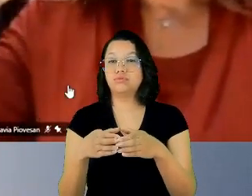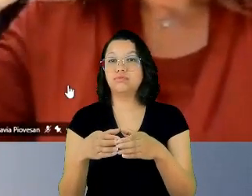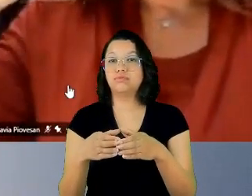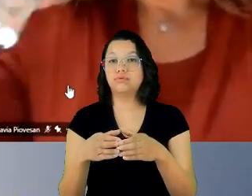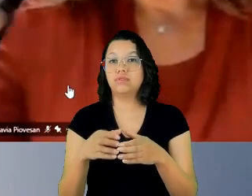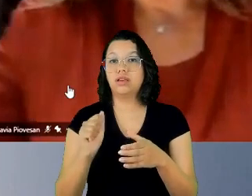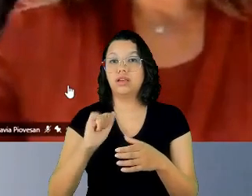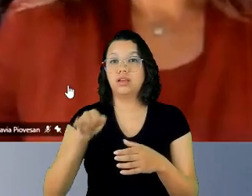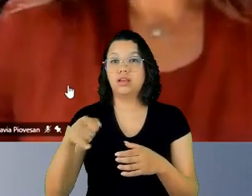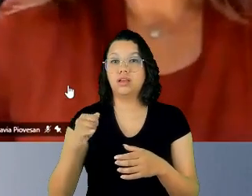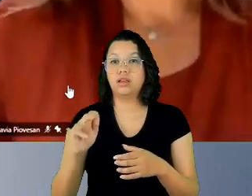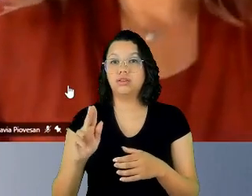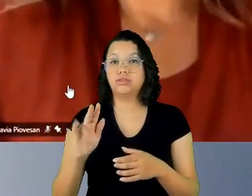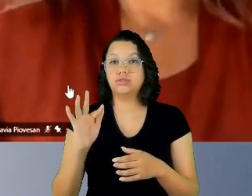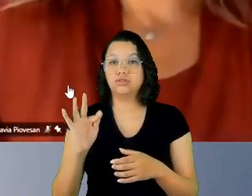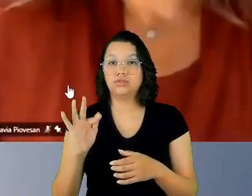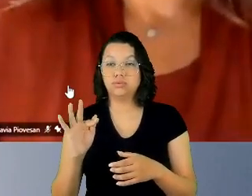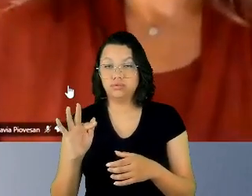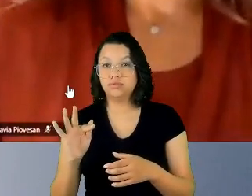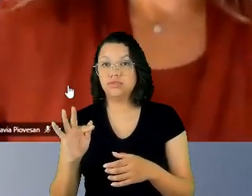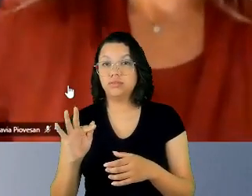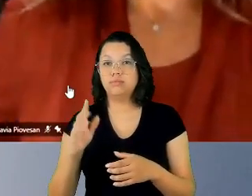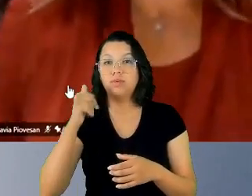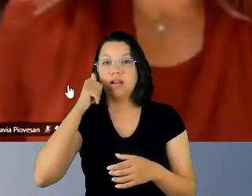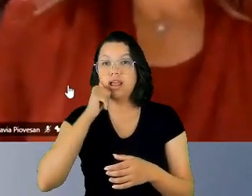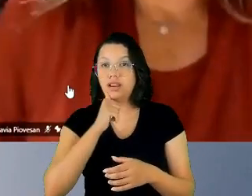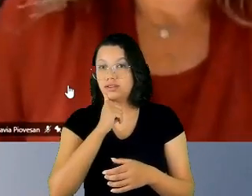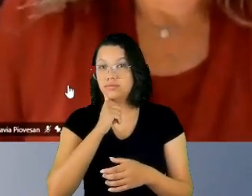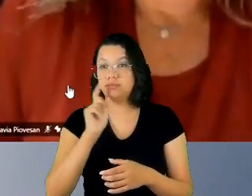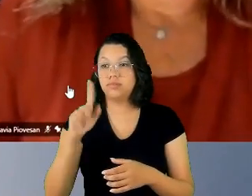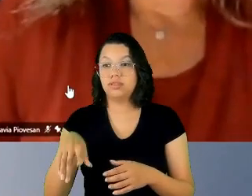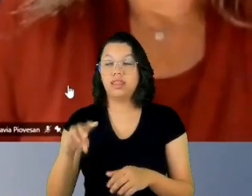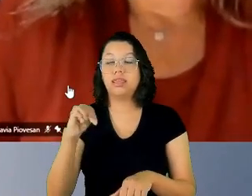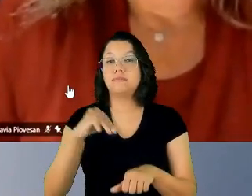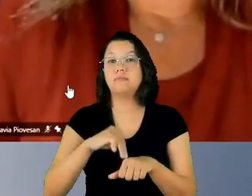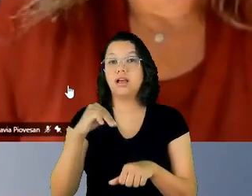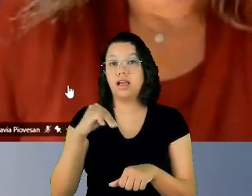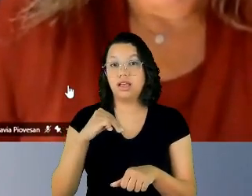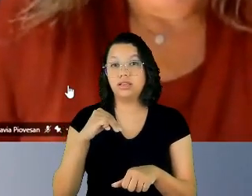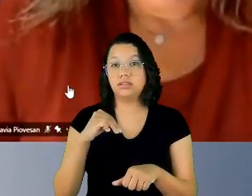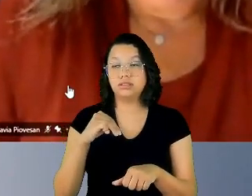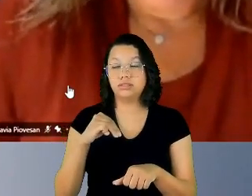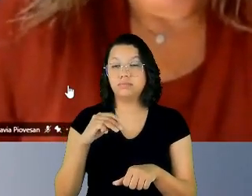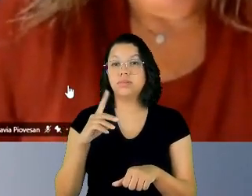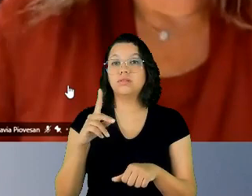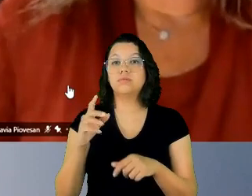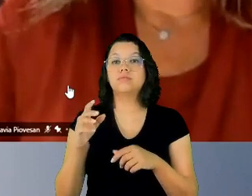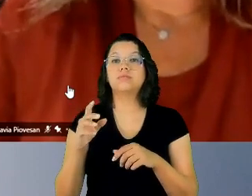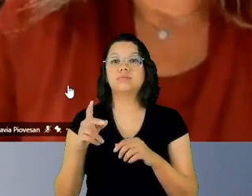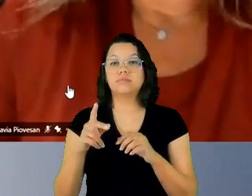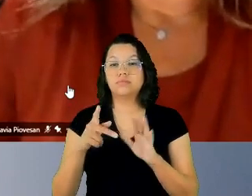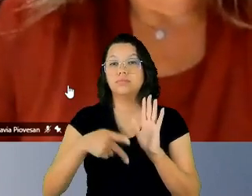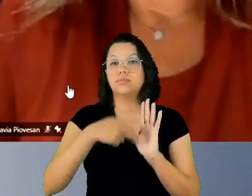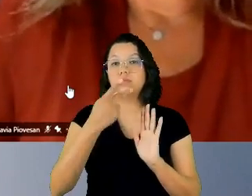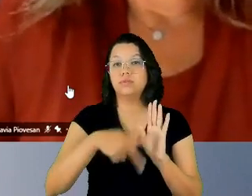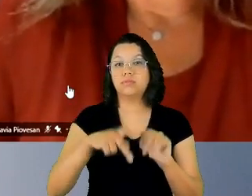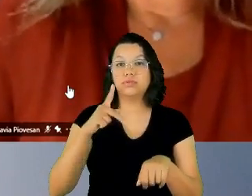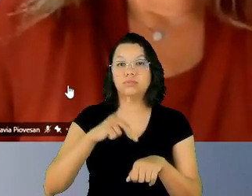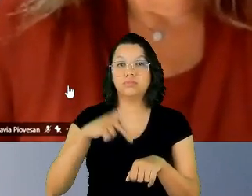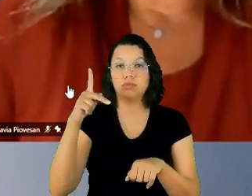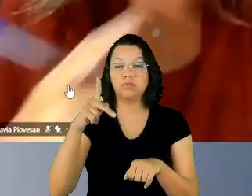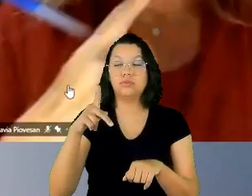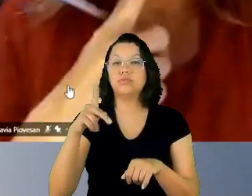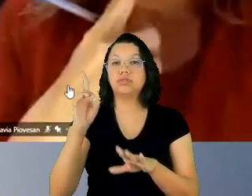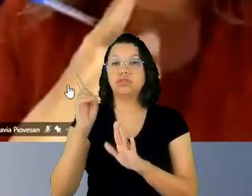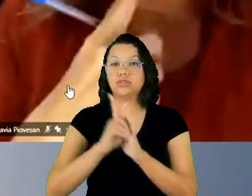é mestra pelo programa de pós-graduação em Direito da Universidade Federal do Paraná.